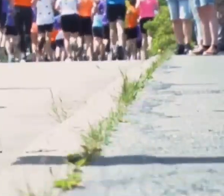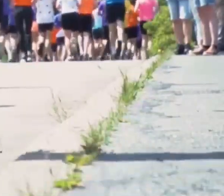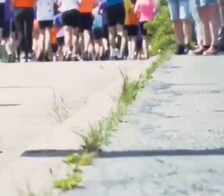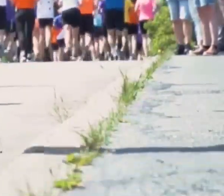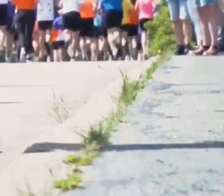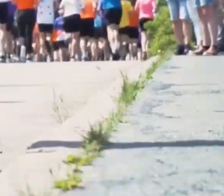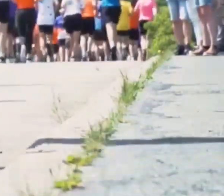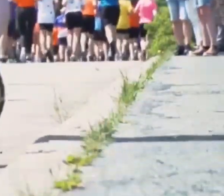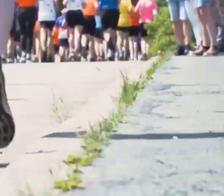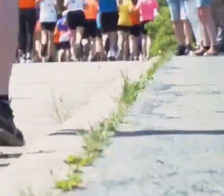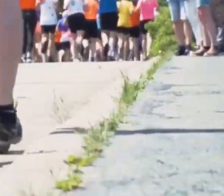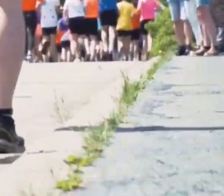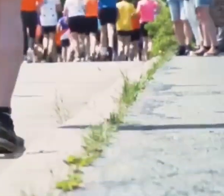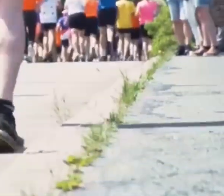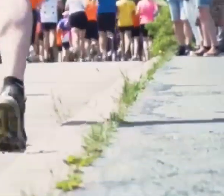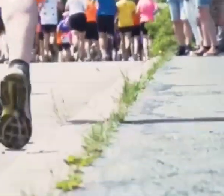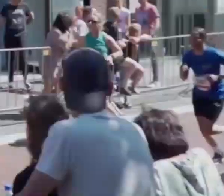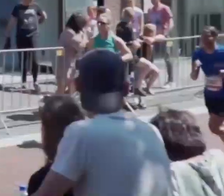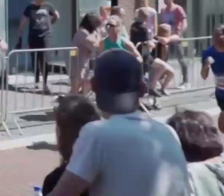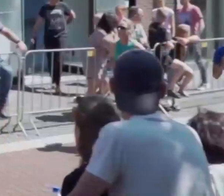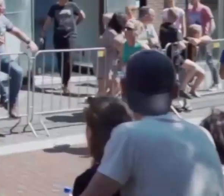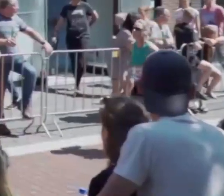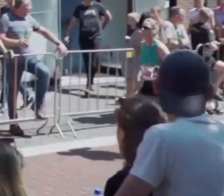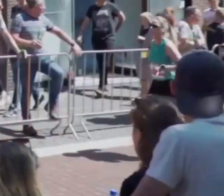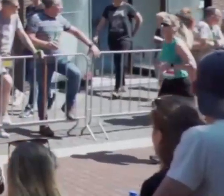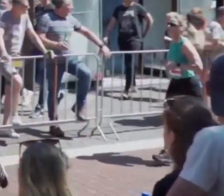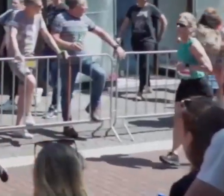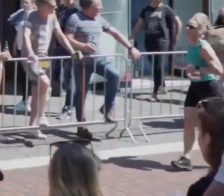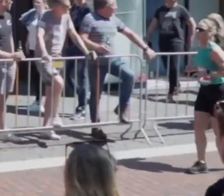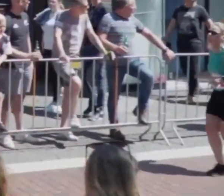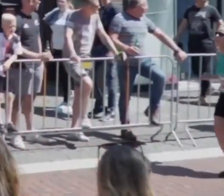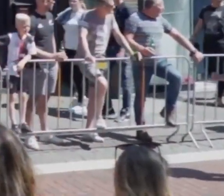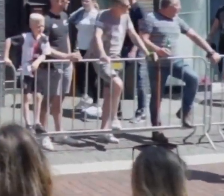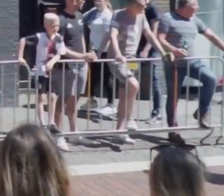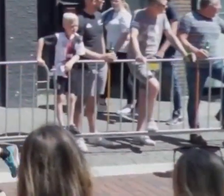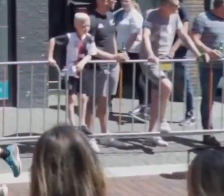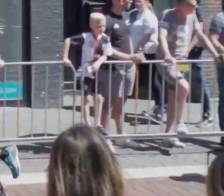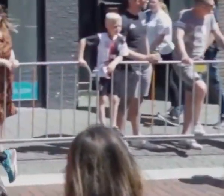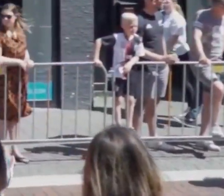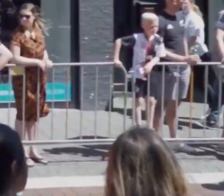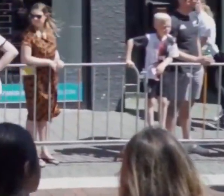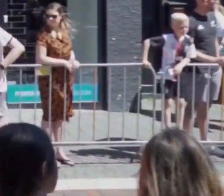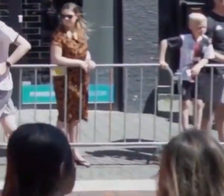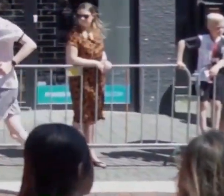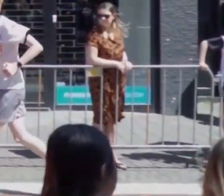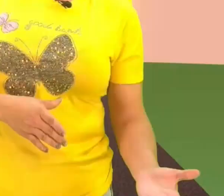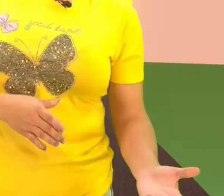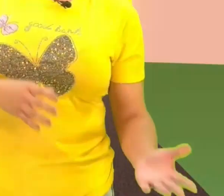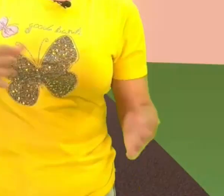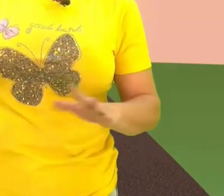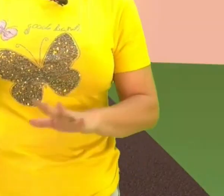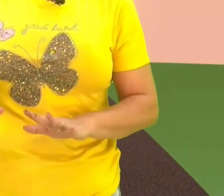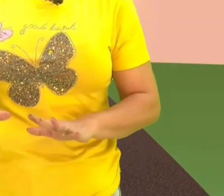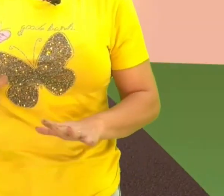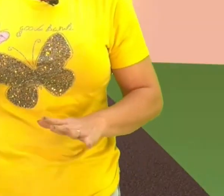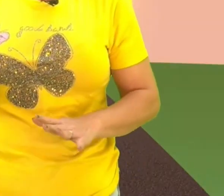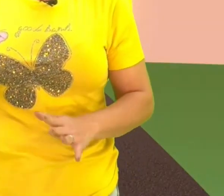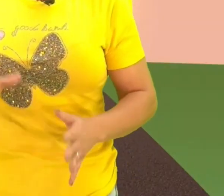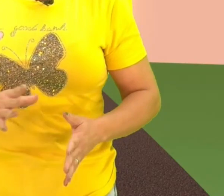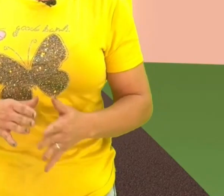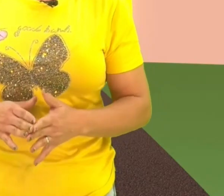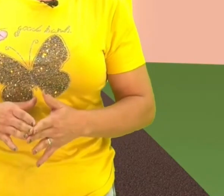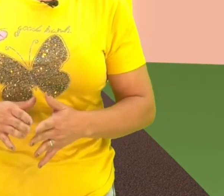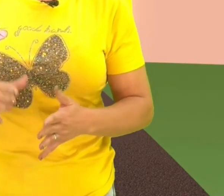conteúdo dos estereótipos é uma construção social, uma vez que são produzidos pelo grupo e não